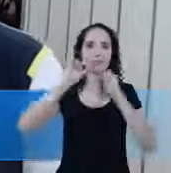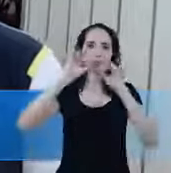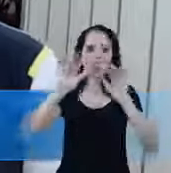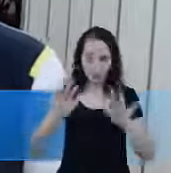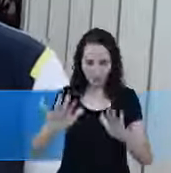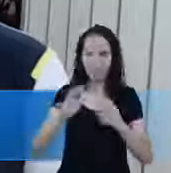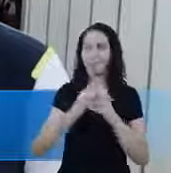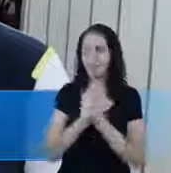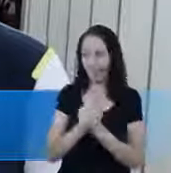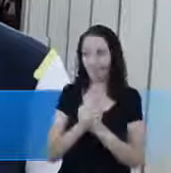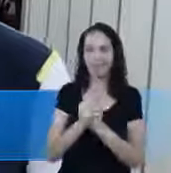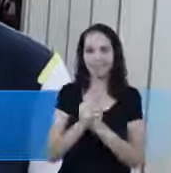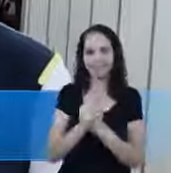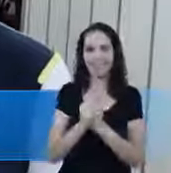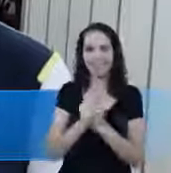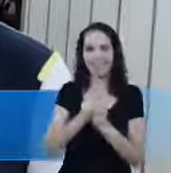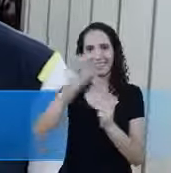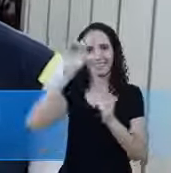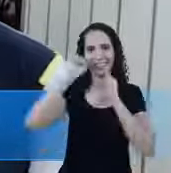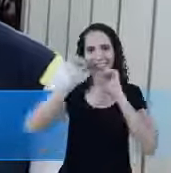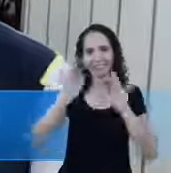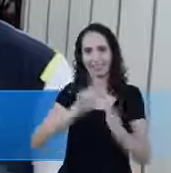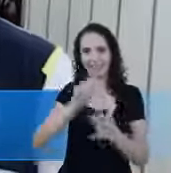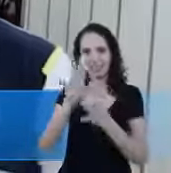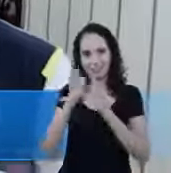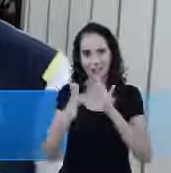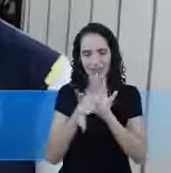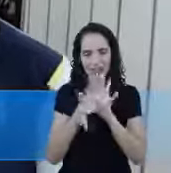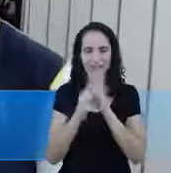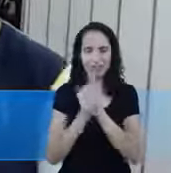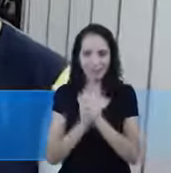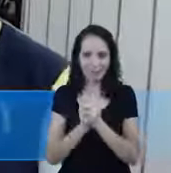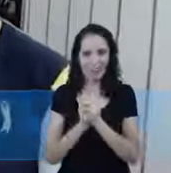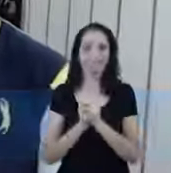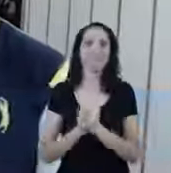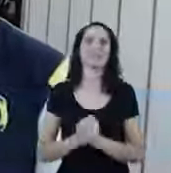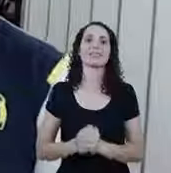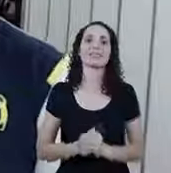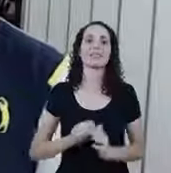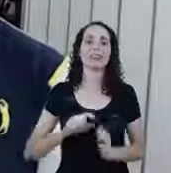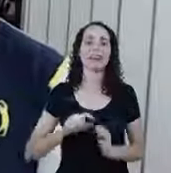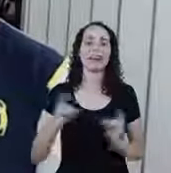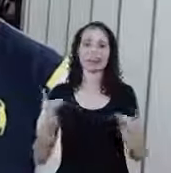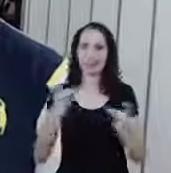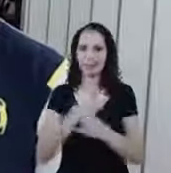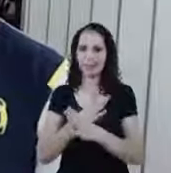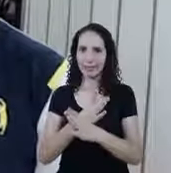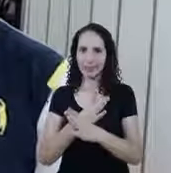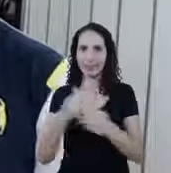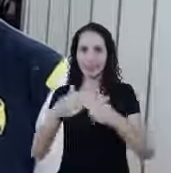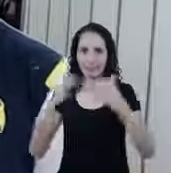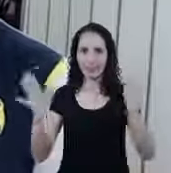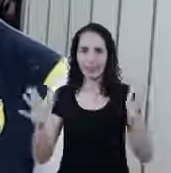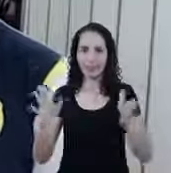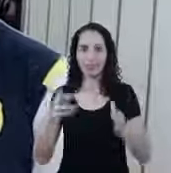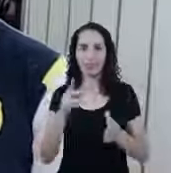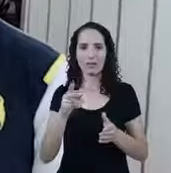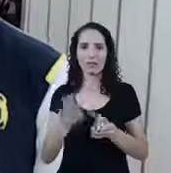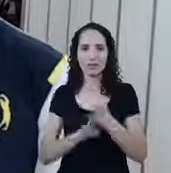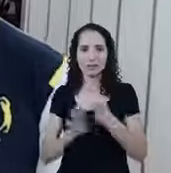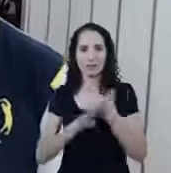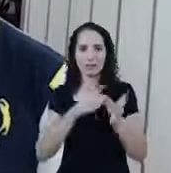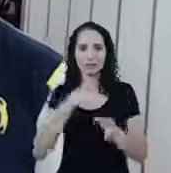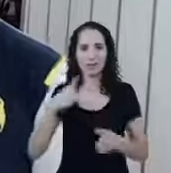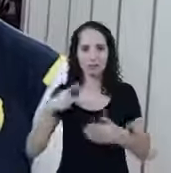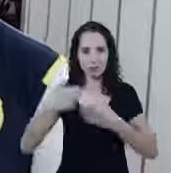abençoe Viu Mariana Que Deus te abençoe Tremendamente em nome de Jesus Nós ficamos por aqui Com o programa Atualizando do Conselho de Pastores De Ribeirão Preto